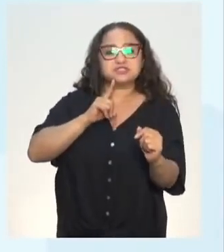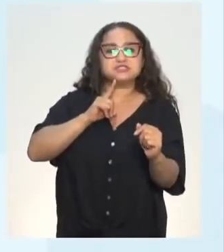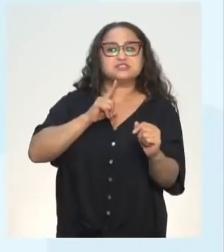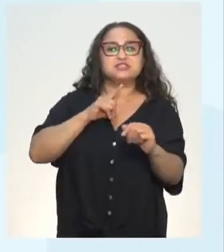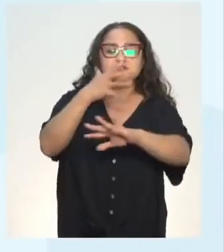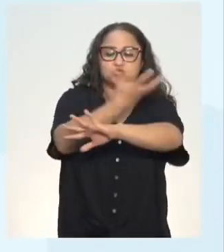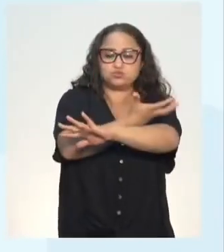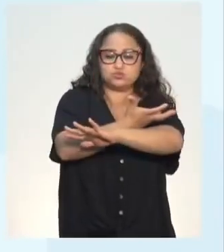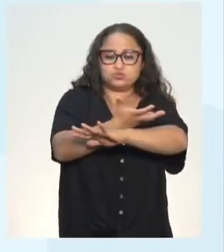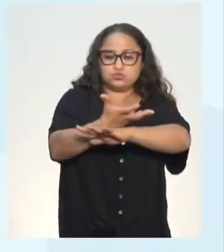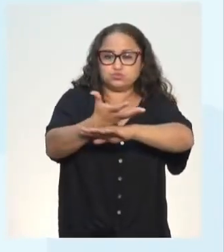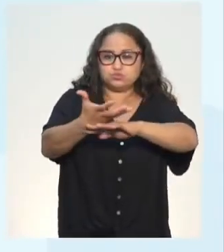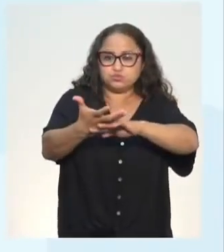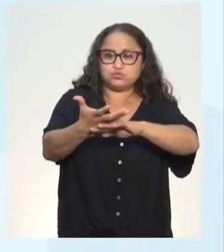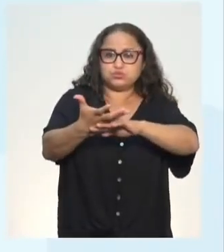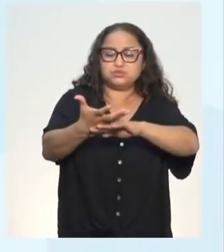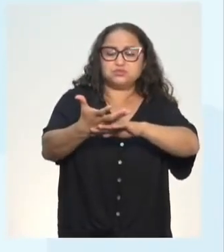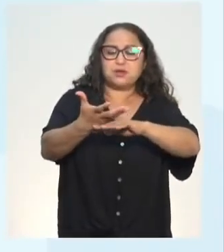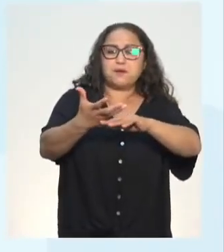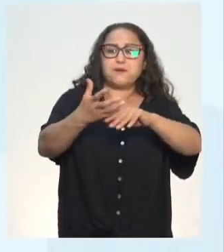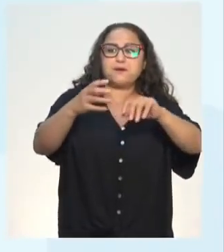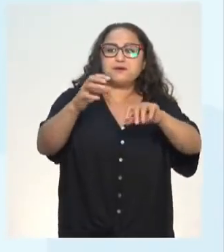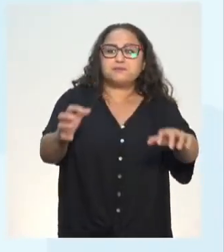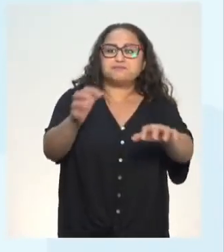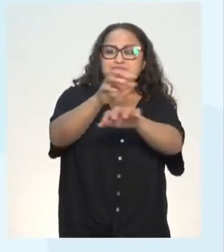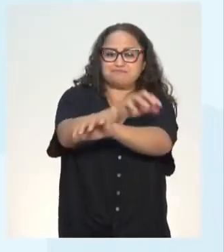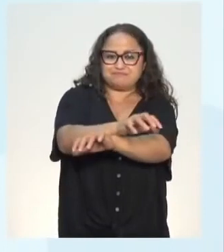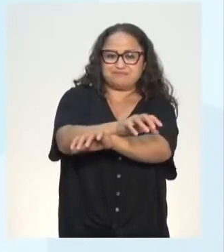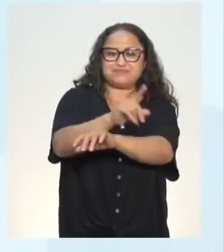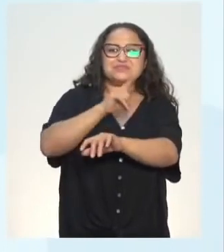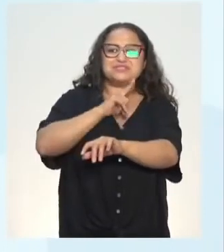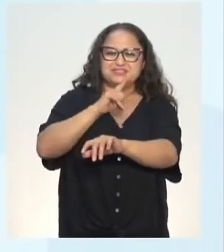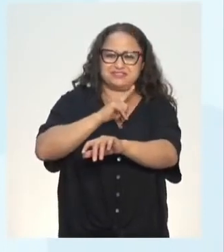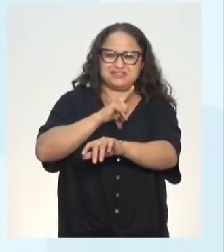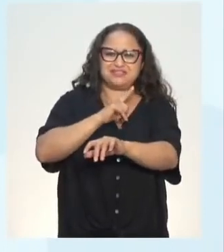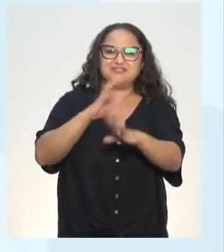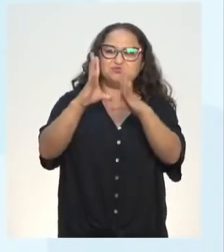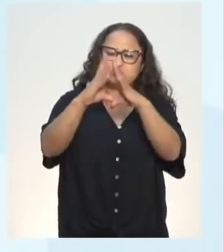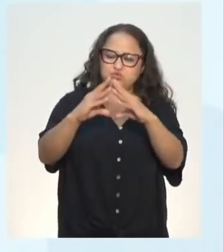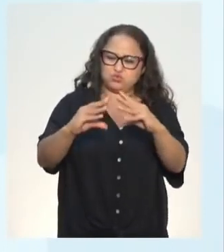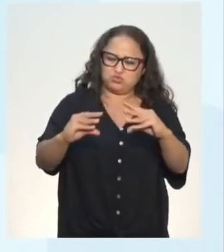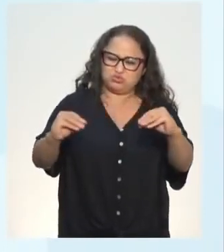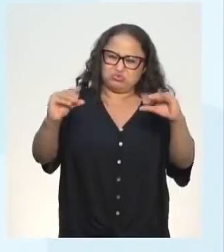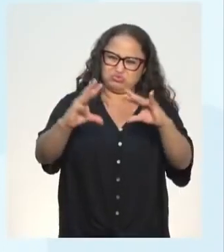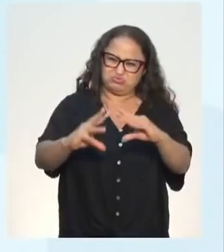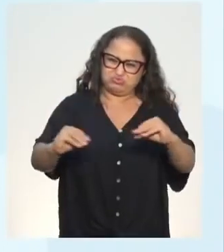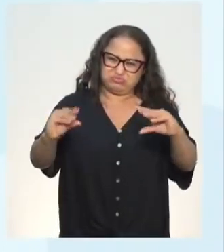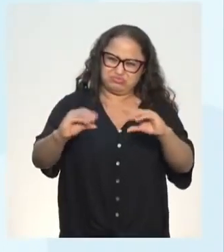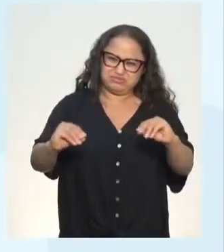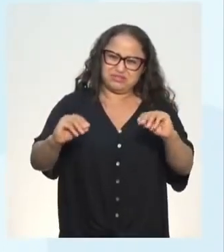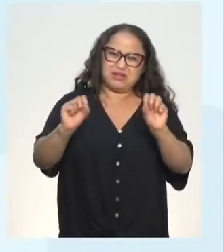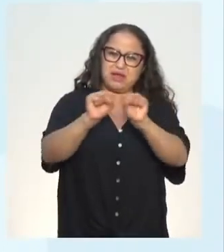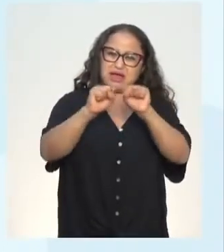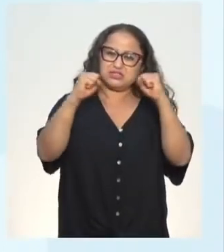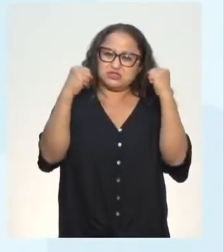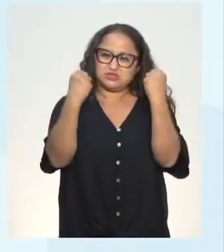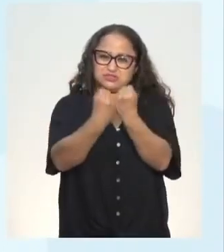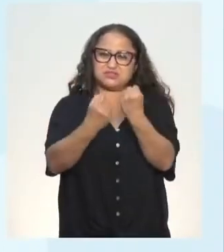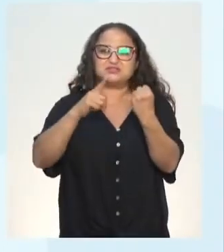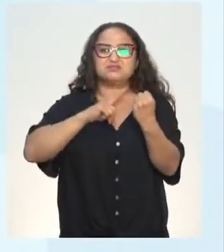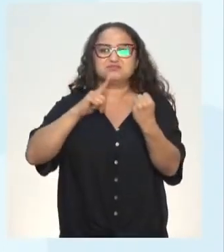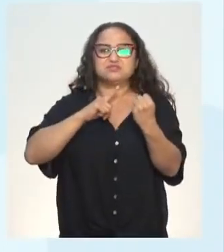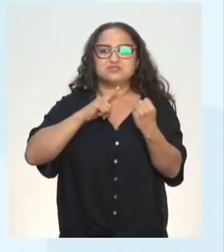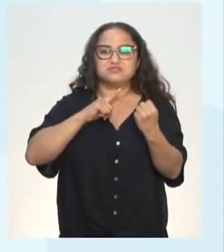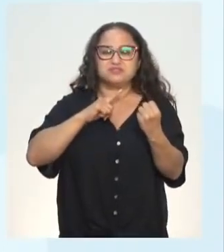desertificação. Que vocês já sabem o que significa. De flagrados pela associação entre as